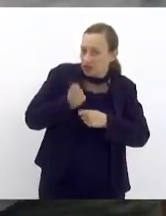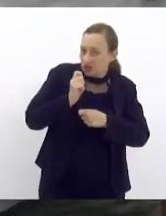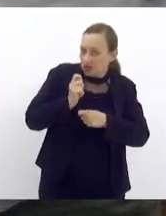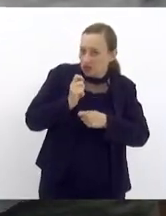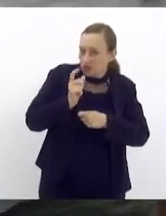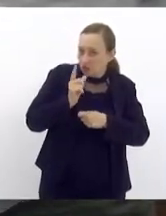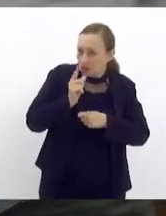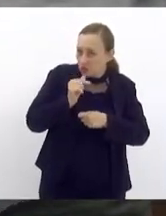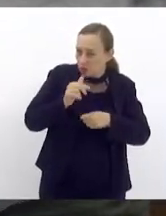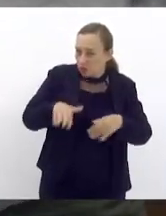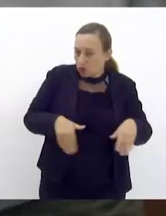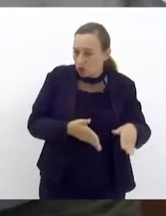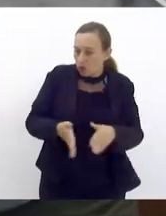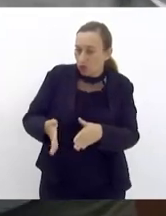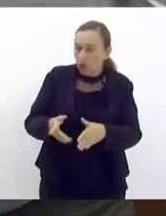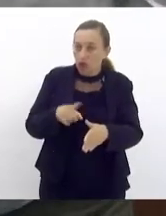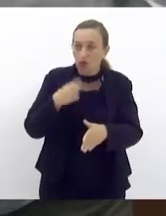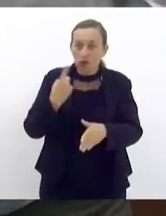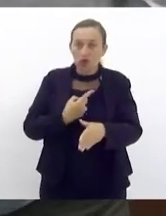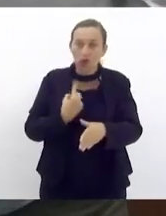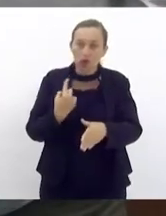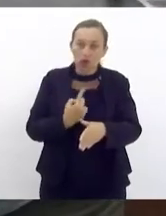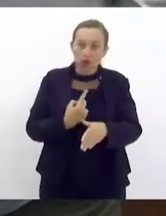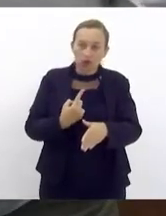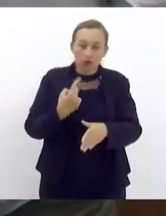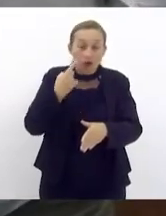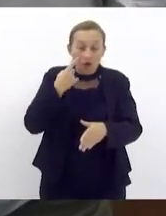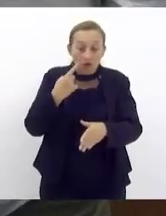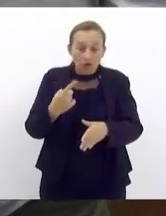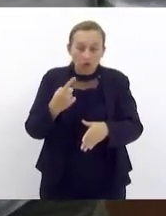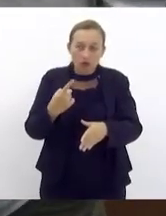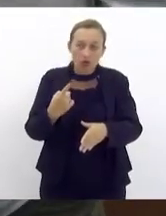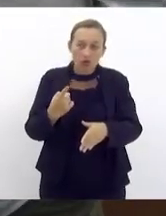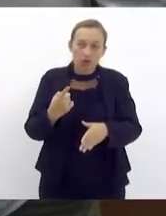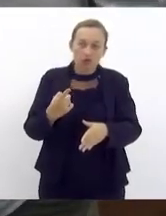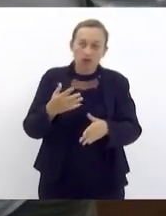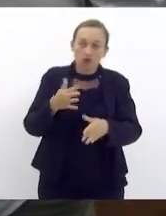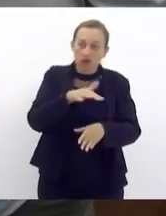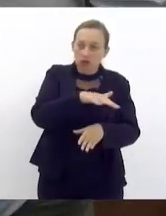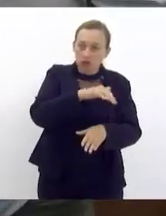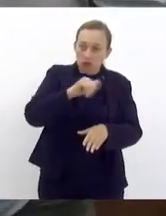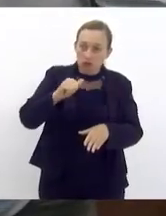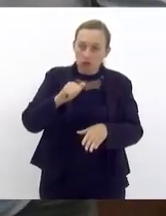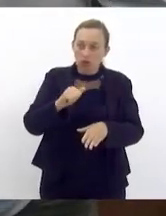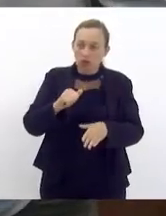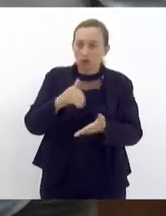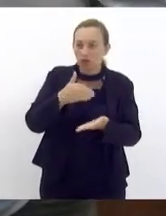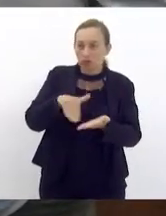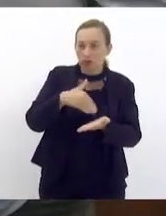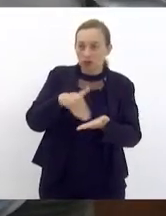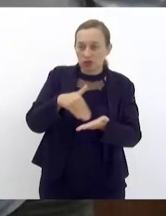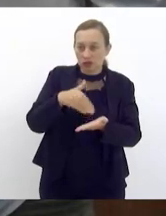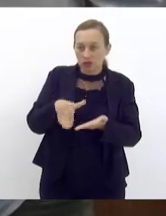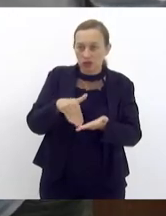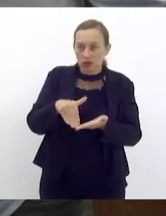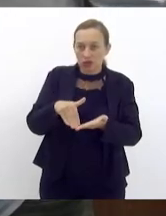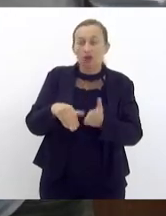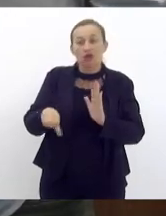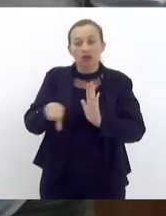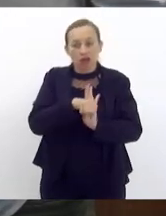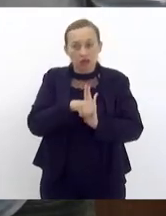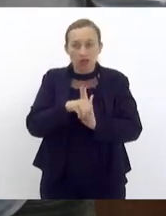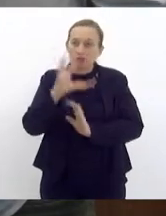do rio e nós levamos detido o secretário preso em flagrante por crime ambiental e